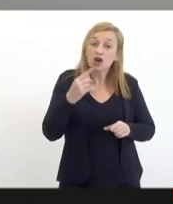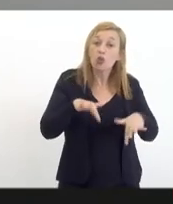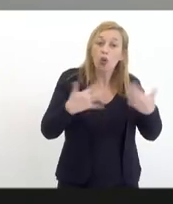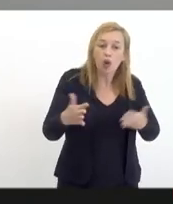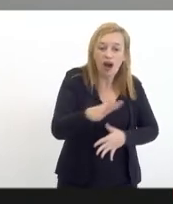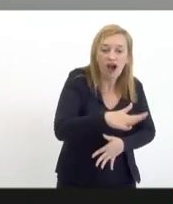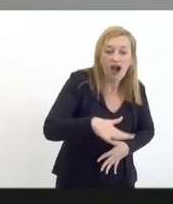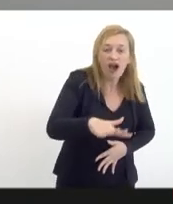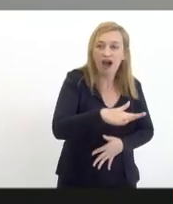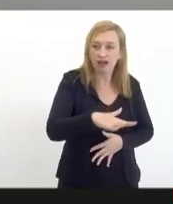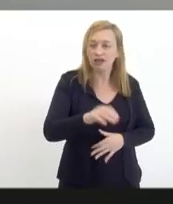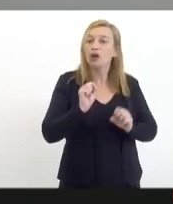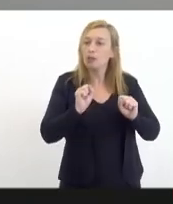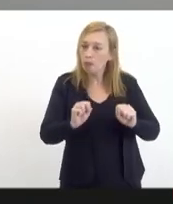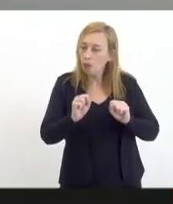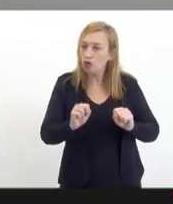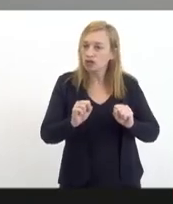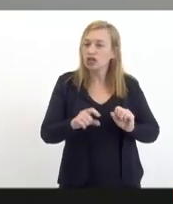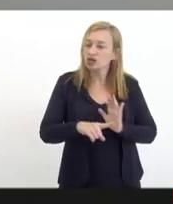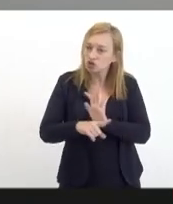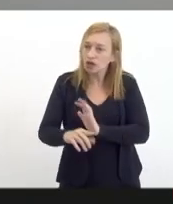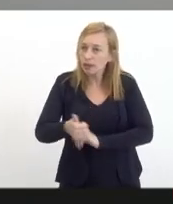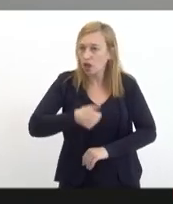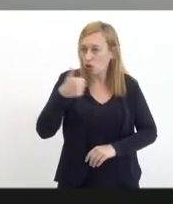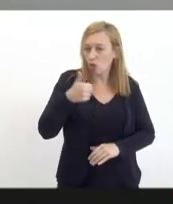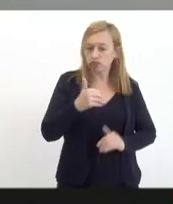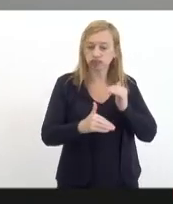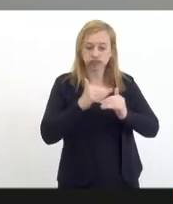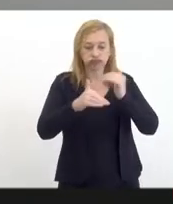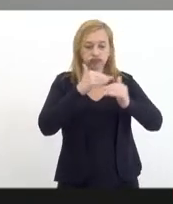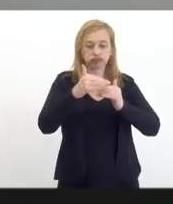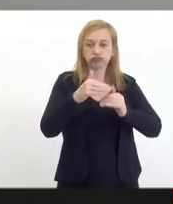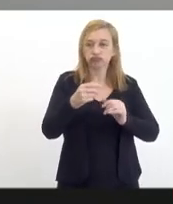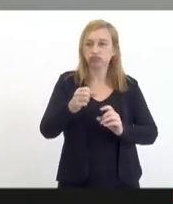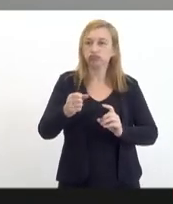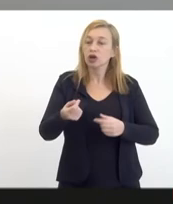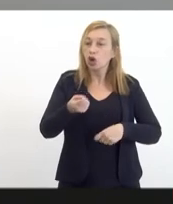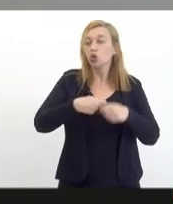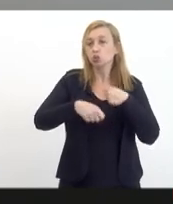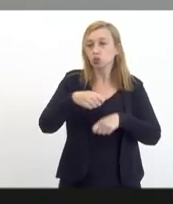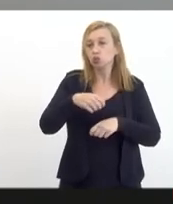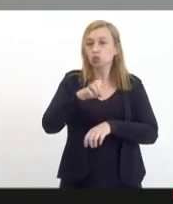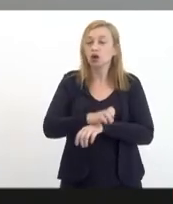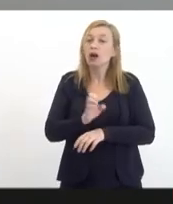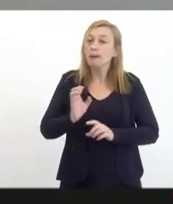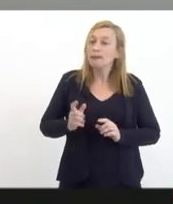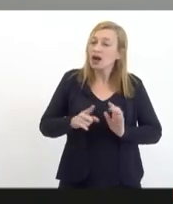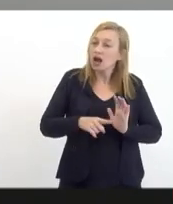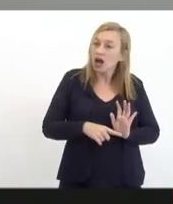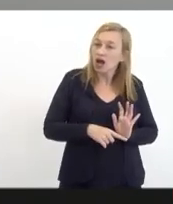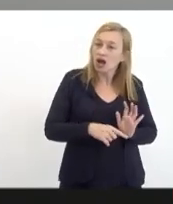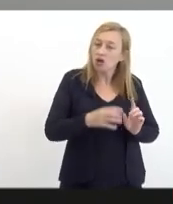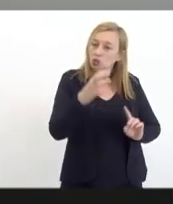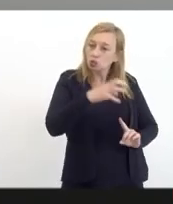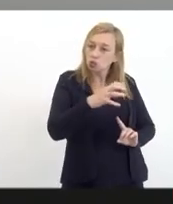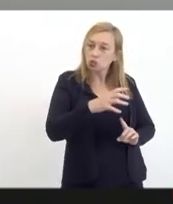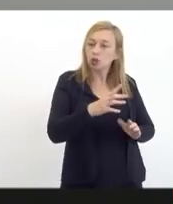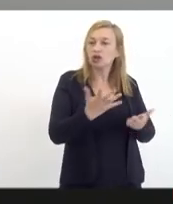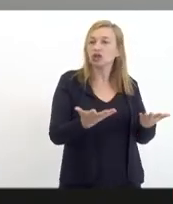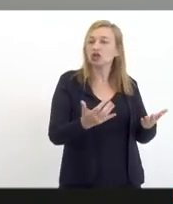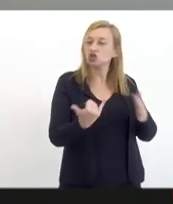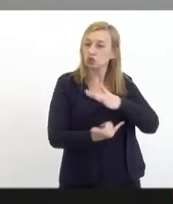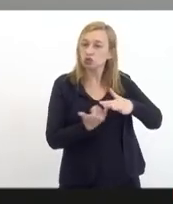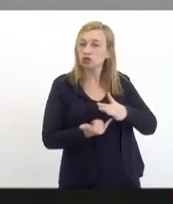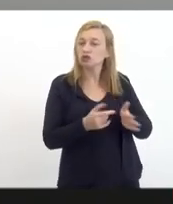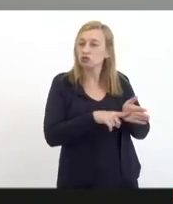que podem ser potenciais vetores de desenvolvimento econômico do Estado para induzir essas instituições de pesquisa a